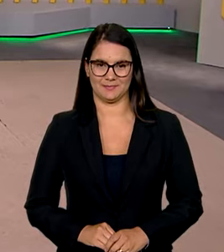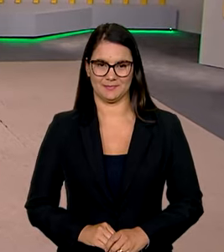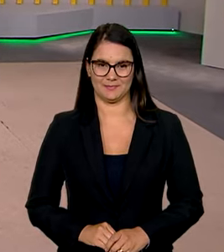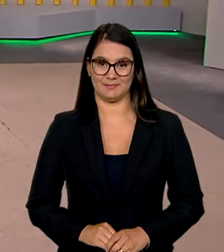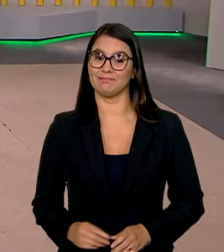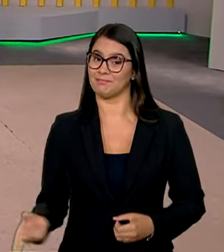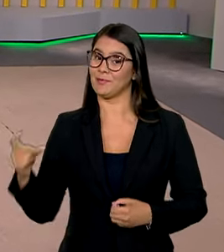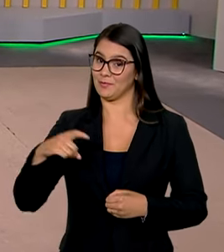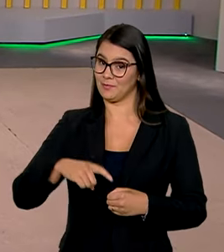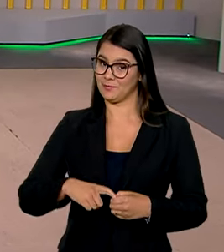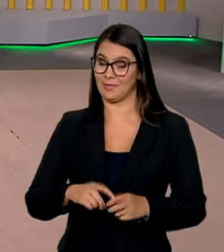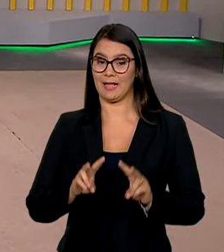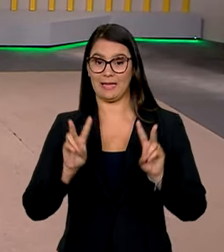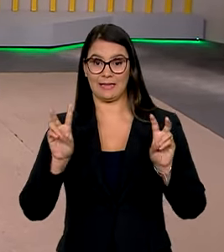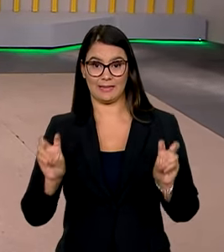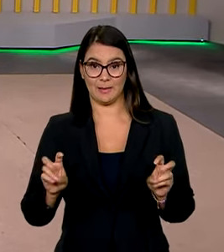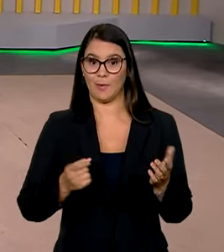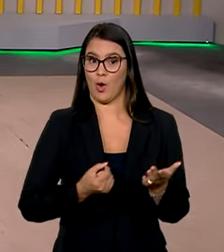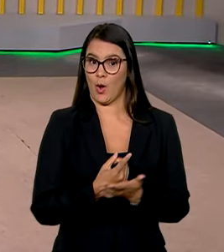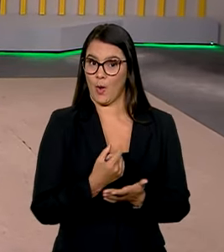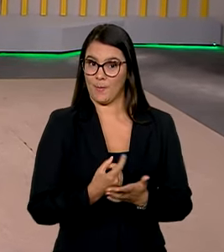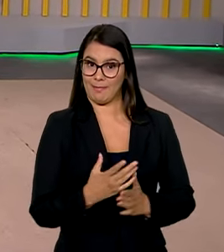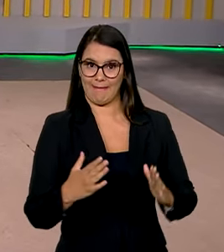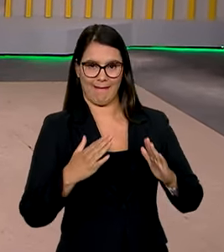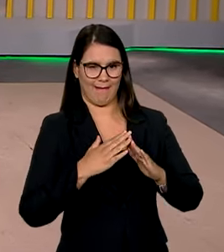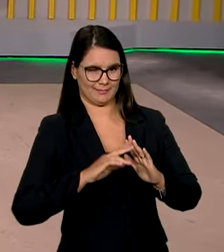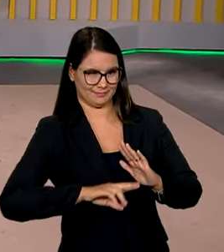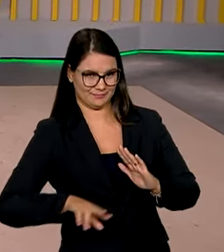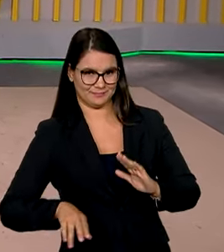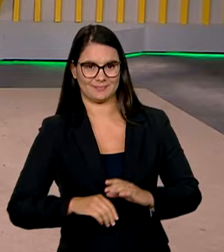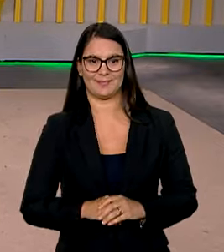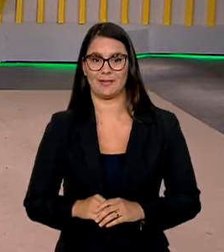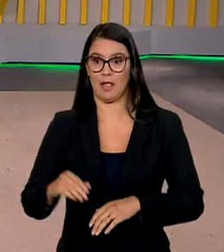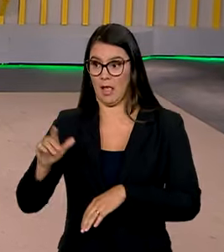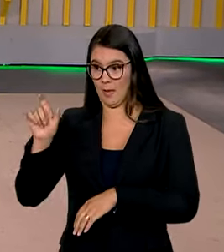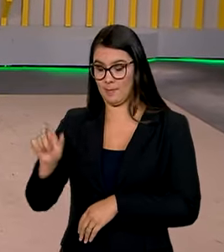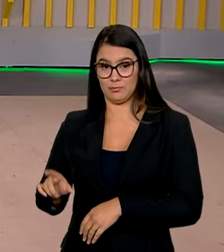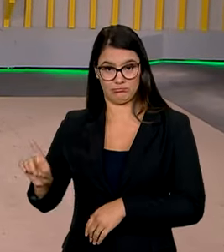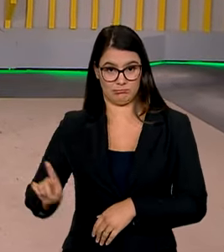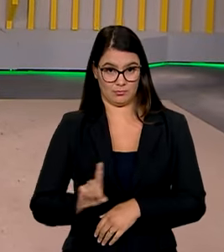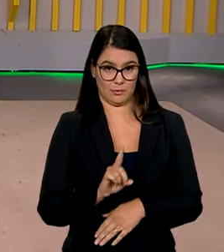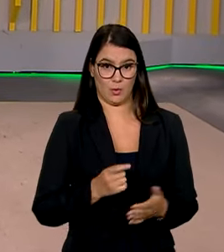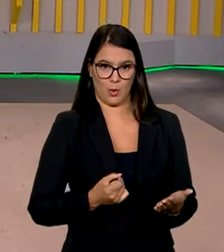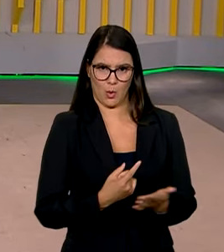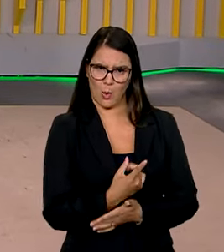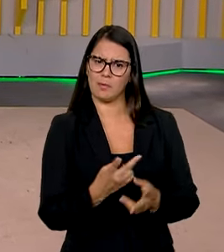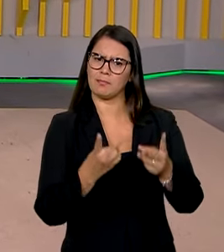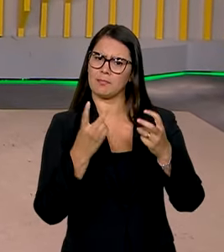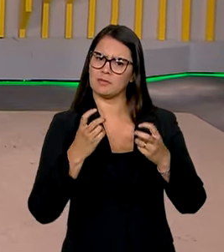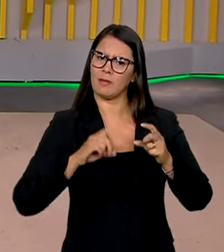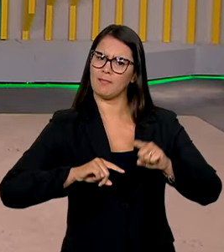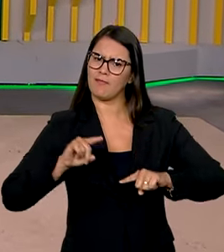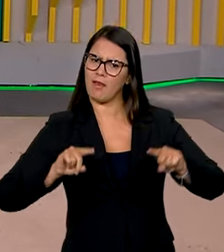Estamos de volta e vamos falar sobre as compras de casa. E quando a gente vai às compras, né, Carol, a gente percebe que há uma variação bem